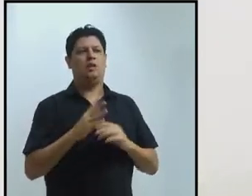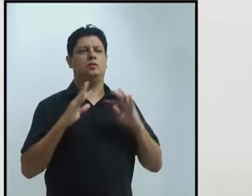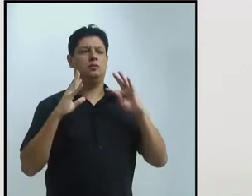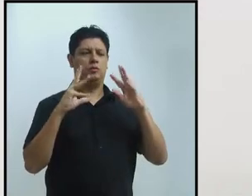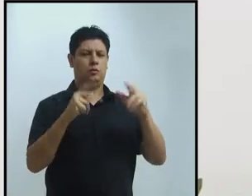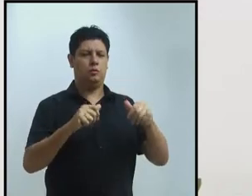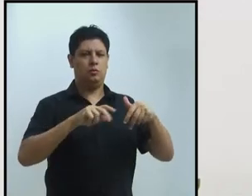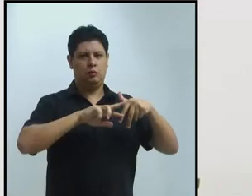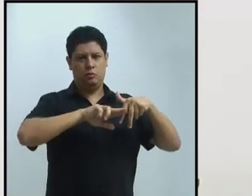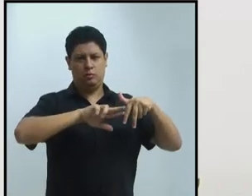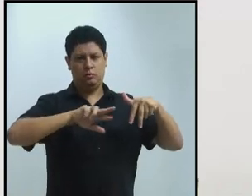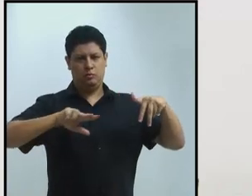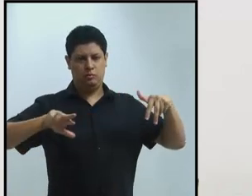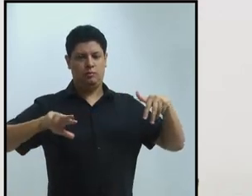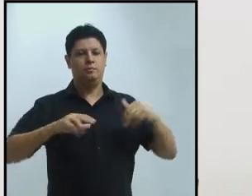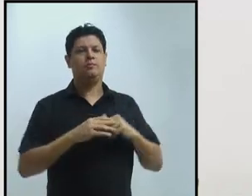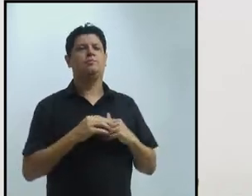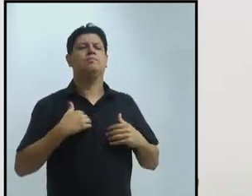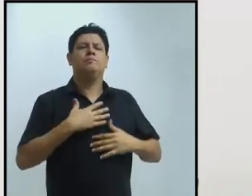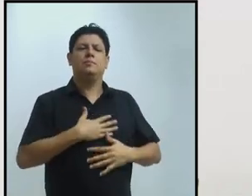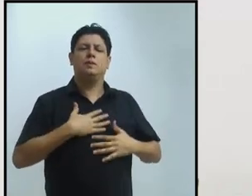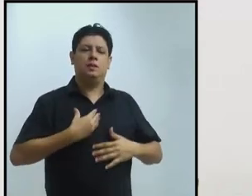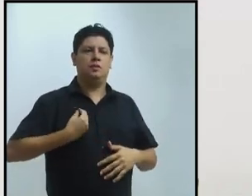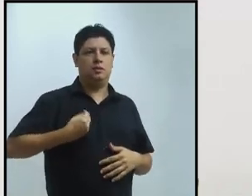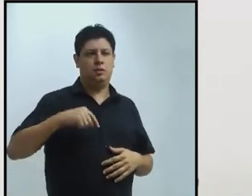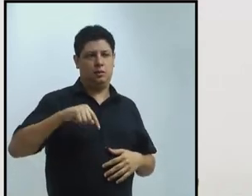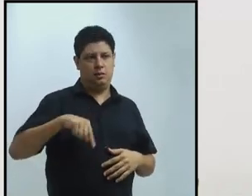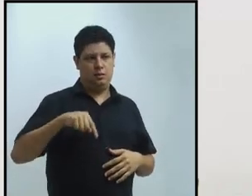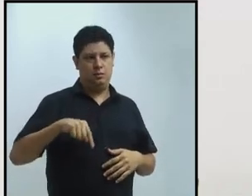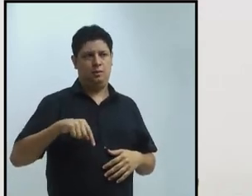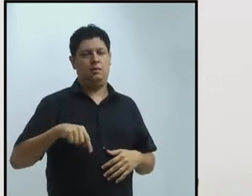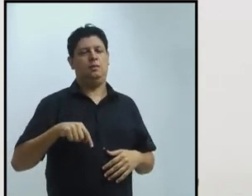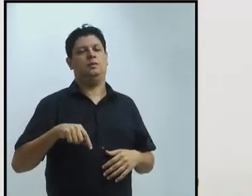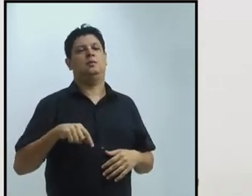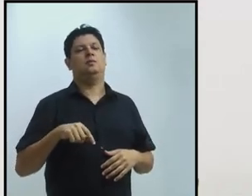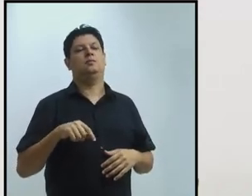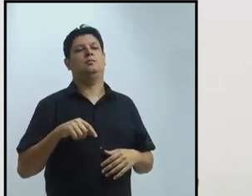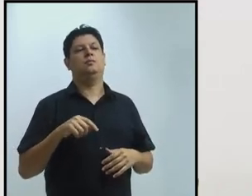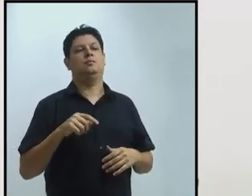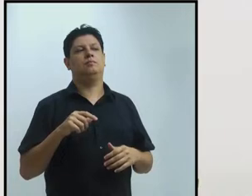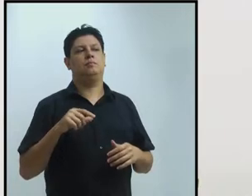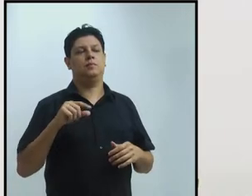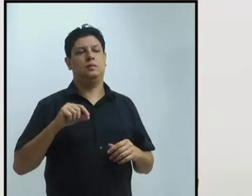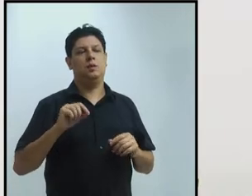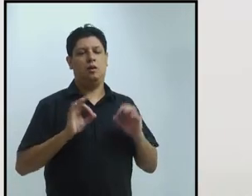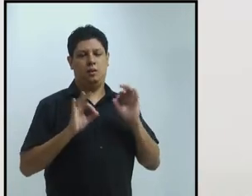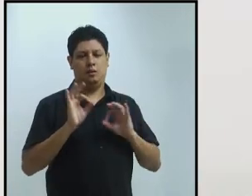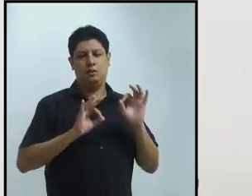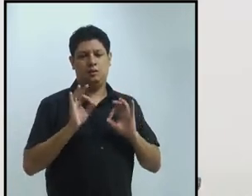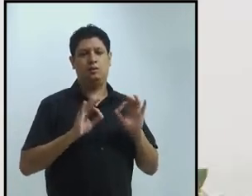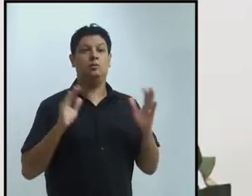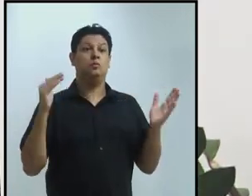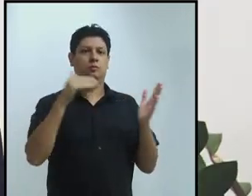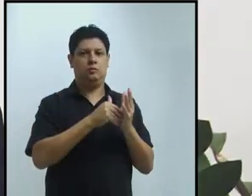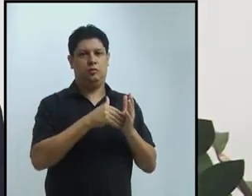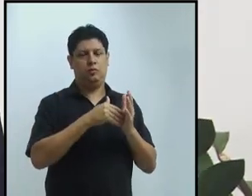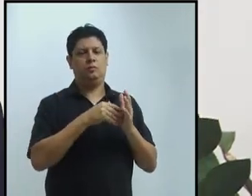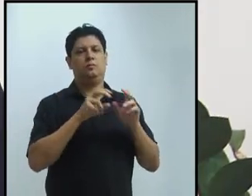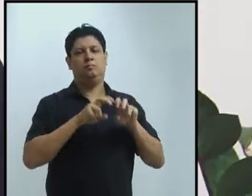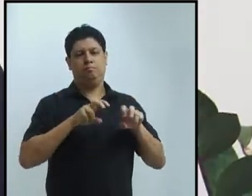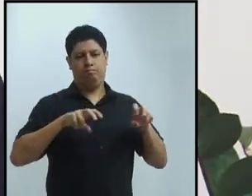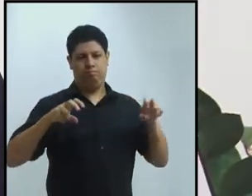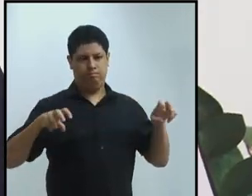mesa desse evento tão lindo, do 20º CEPA, do PPGL, em que nós comemoramos 10 anos do